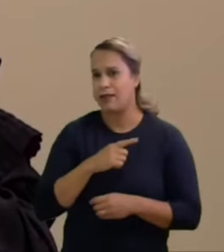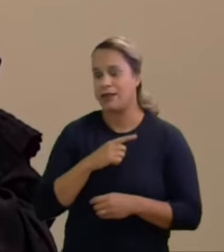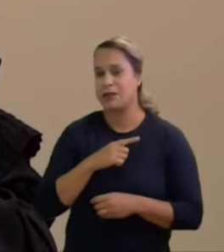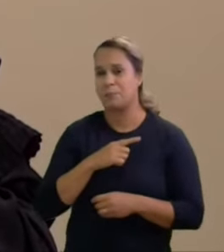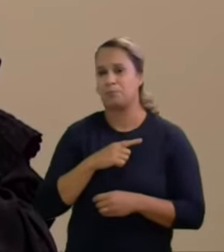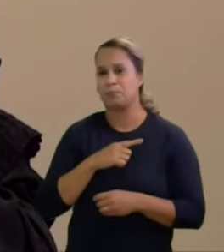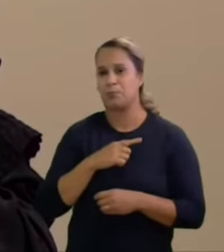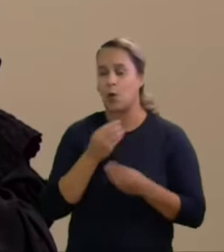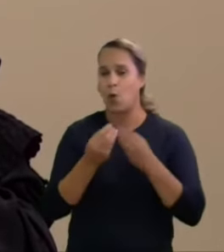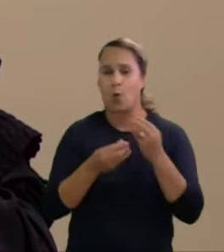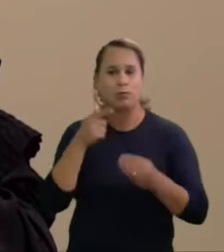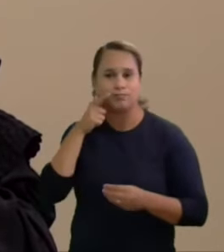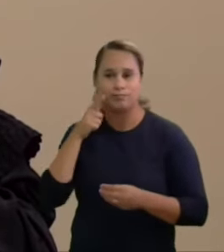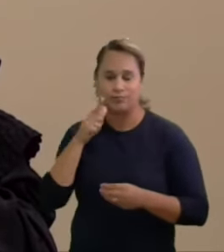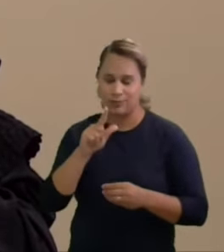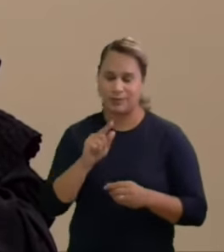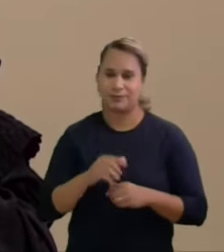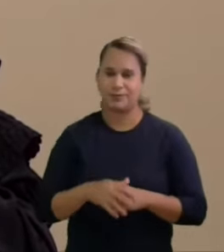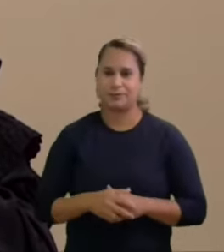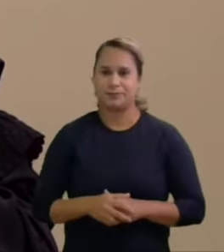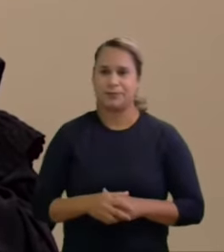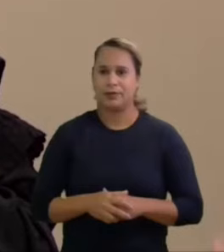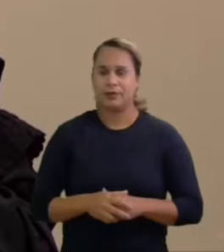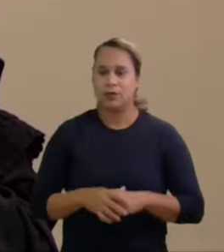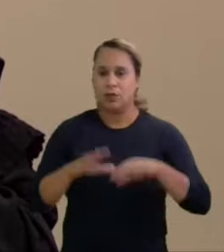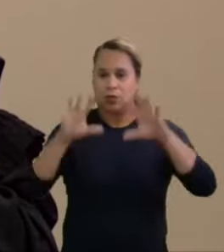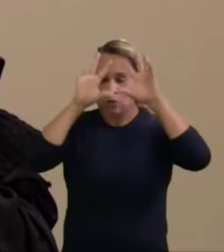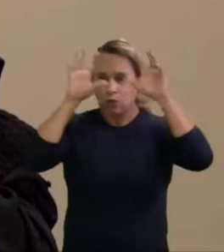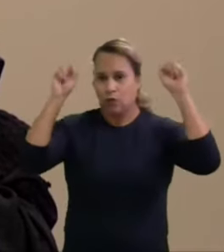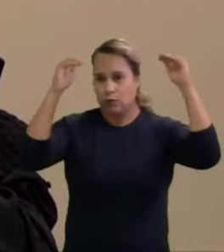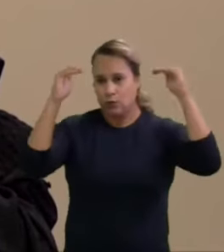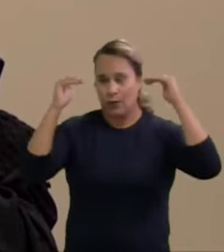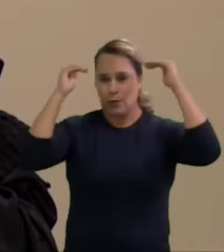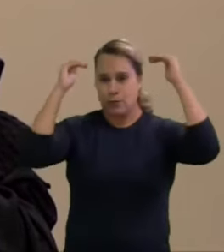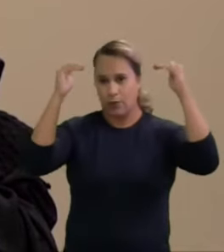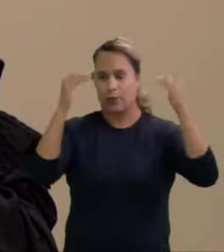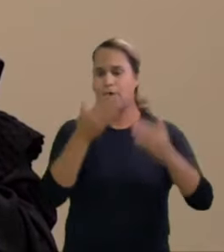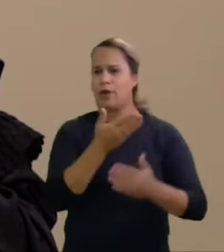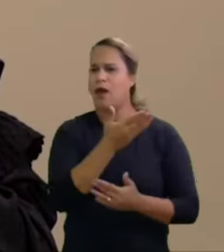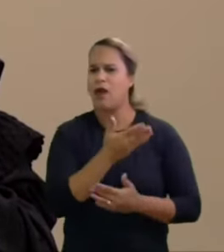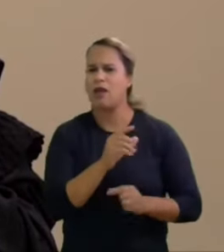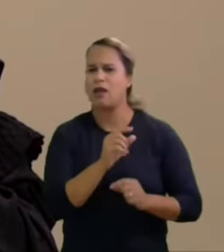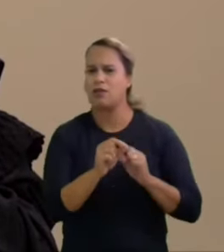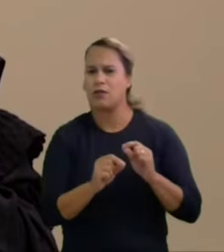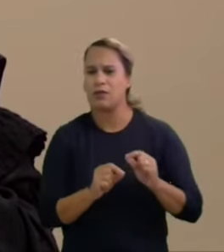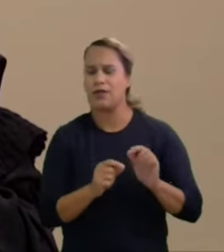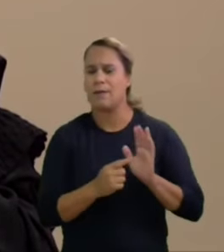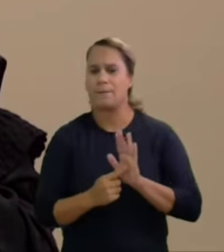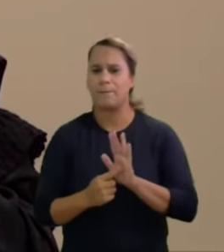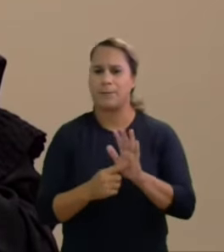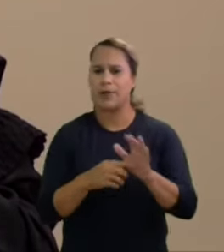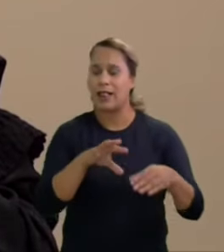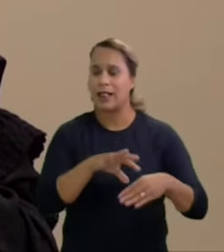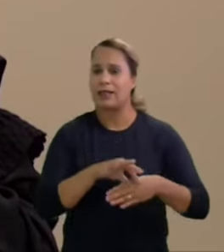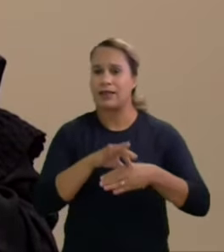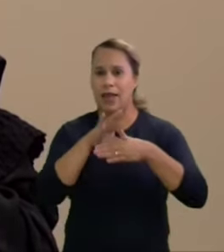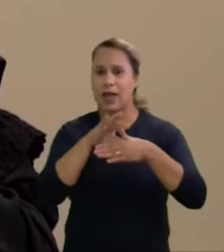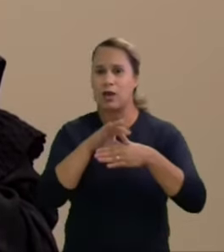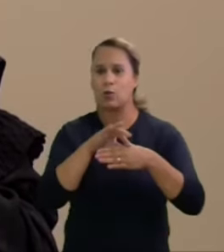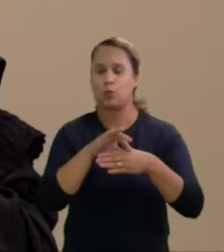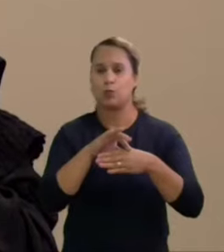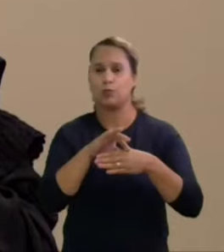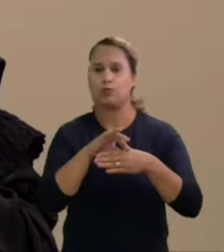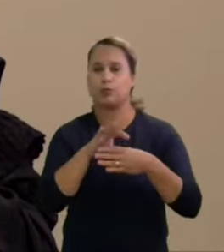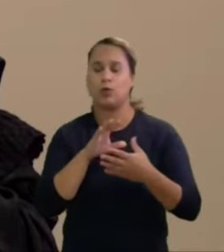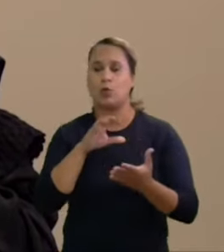presidente do Supremo Tribunal Federal Joaquim Barbosa lidera a corrida eleitoral entre os manifestantes de São Paulo para ocupar o lugar de Dilma